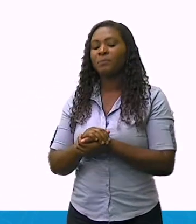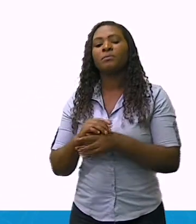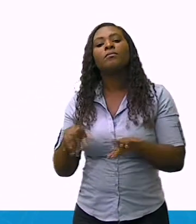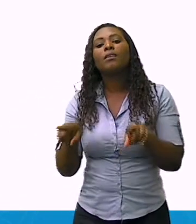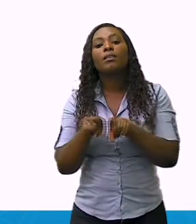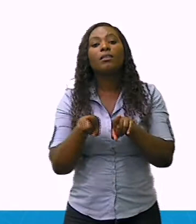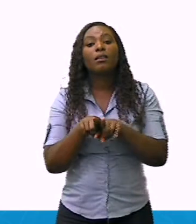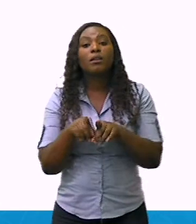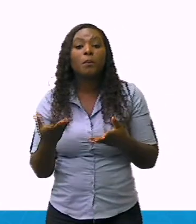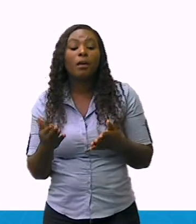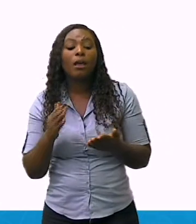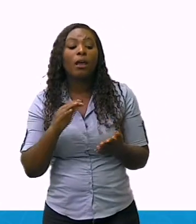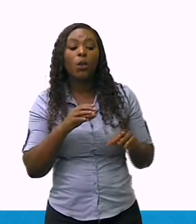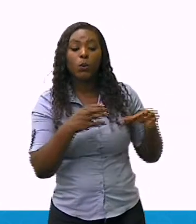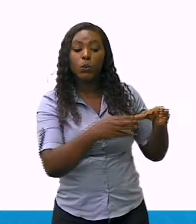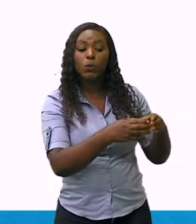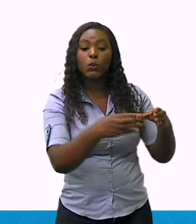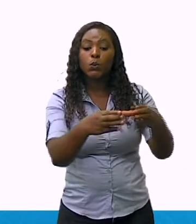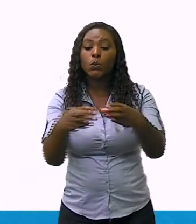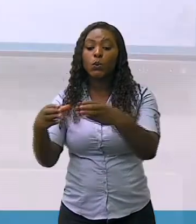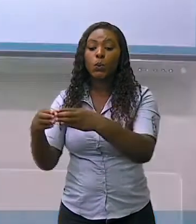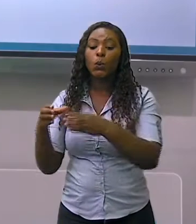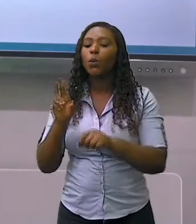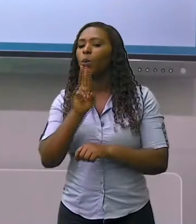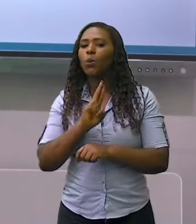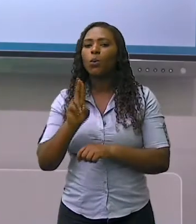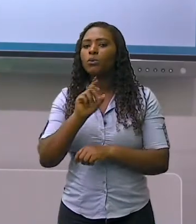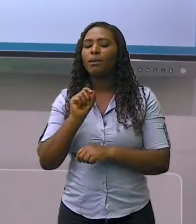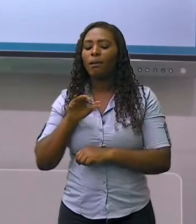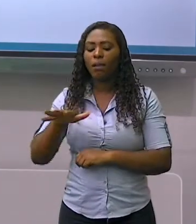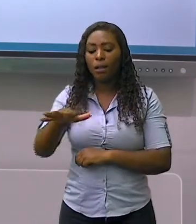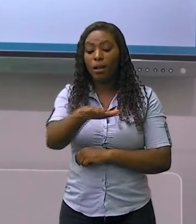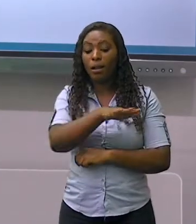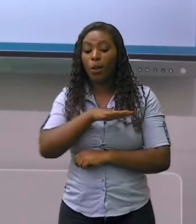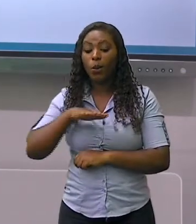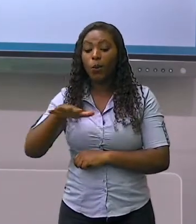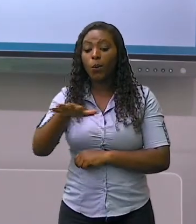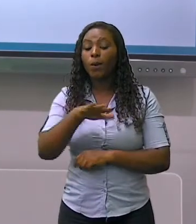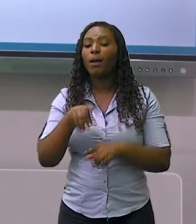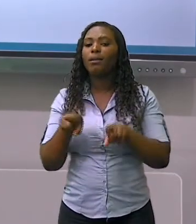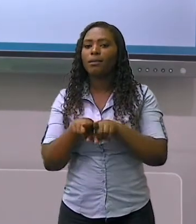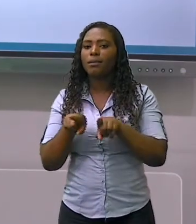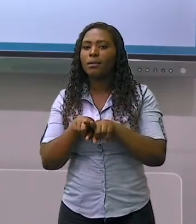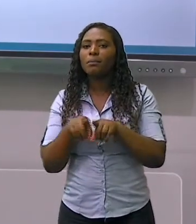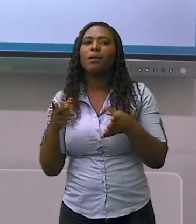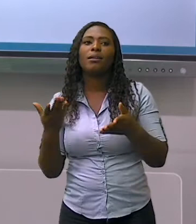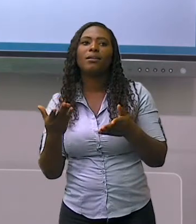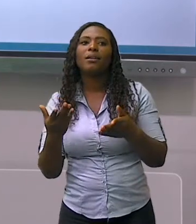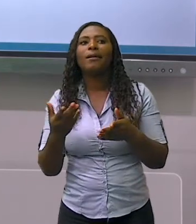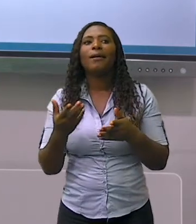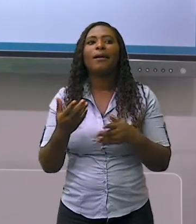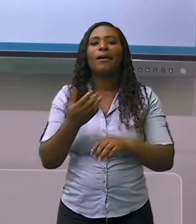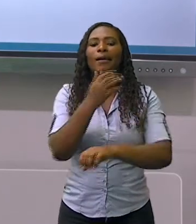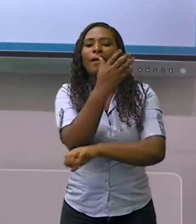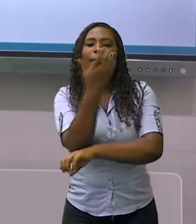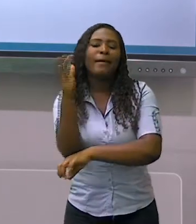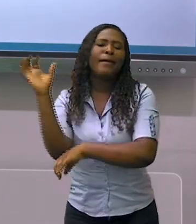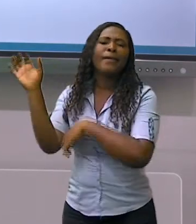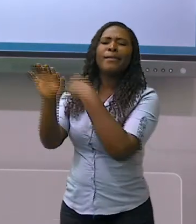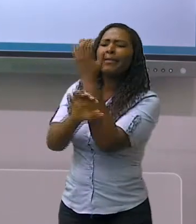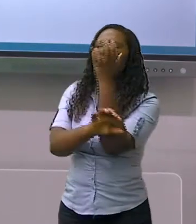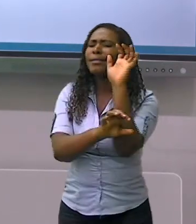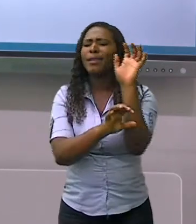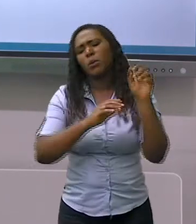grupos ocupam ou usam territórios e recursos naturais como condição